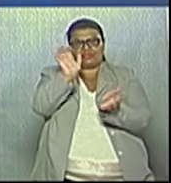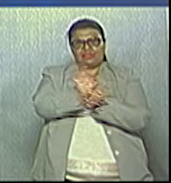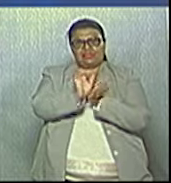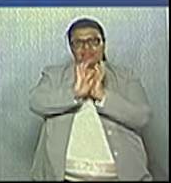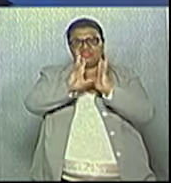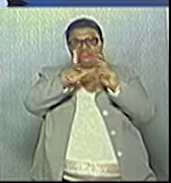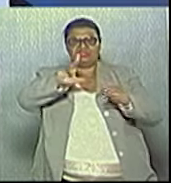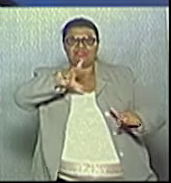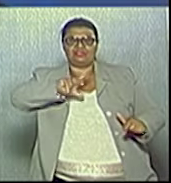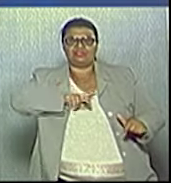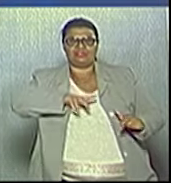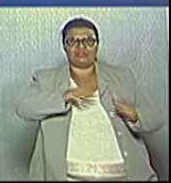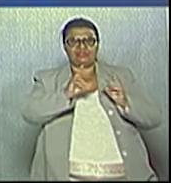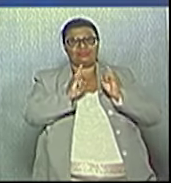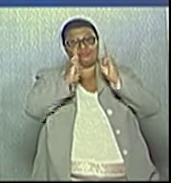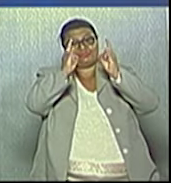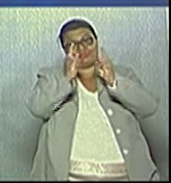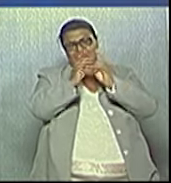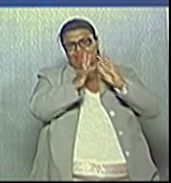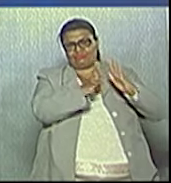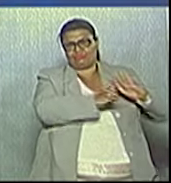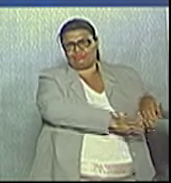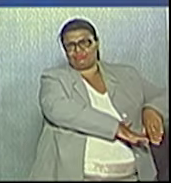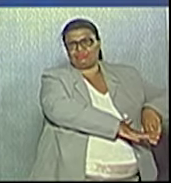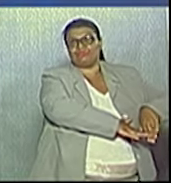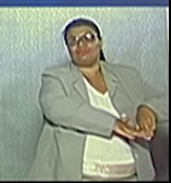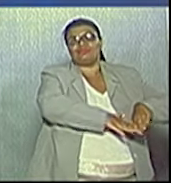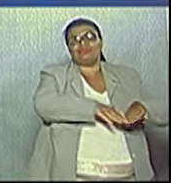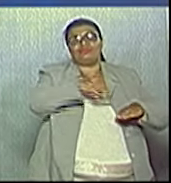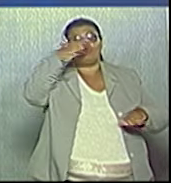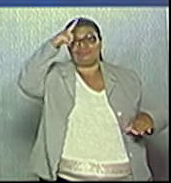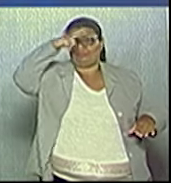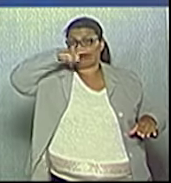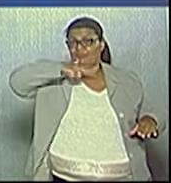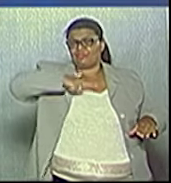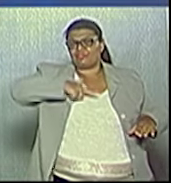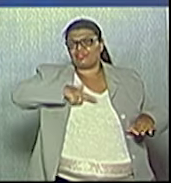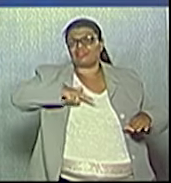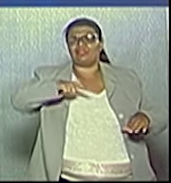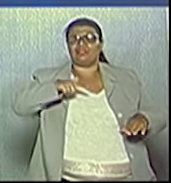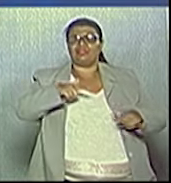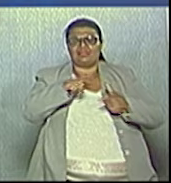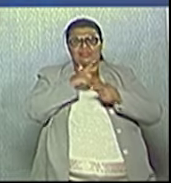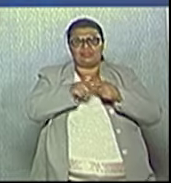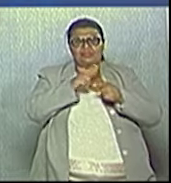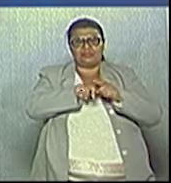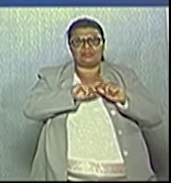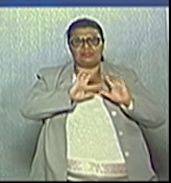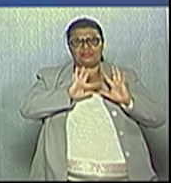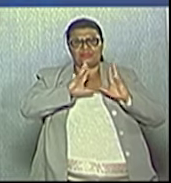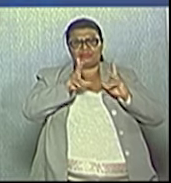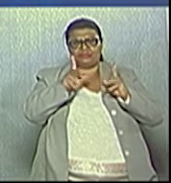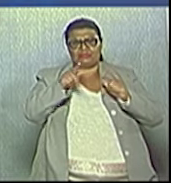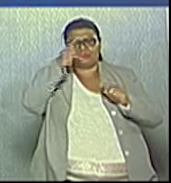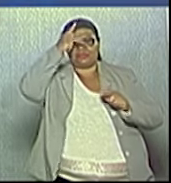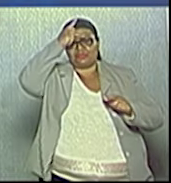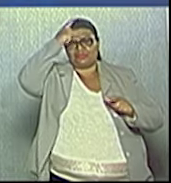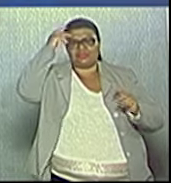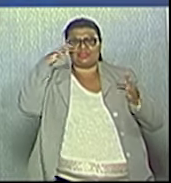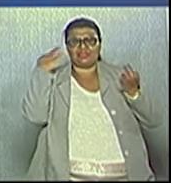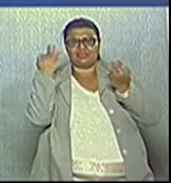a obra abandonada do fórum, aquele paliteiro horrível que prejudica até hoje, não só a cidade, mas também